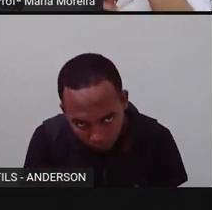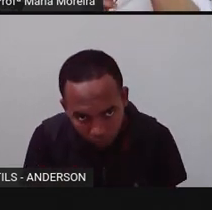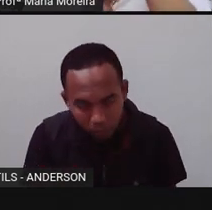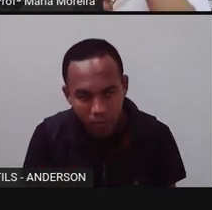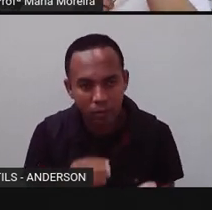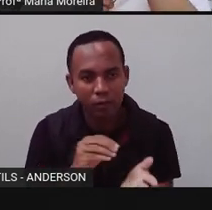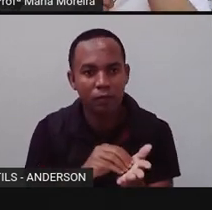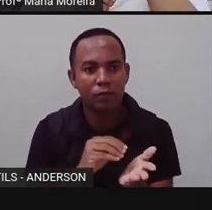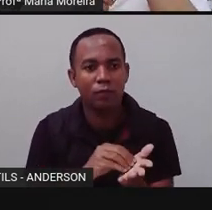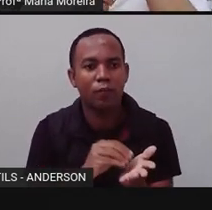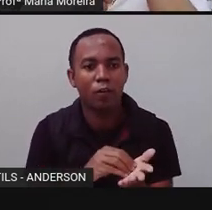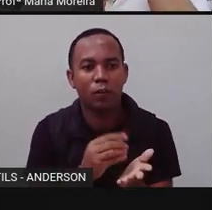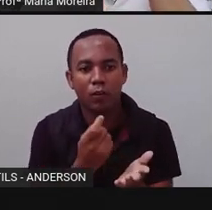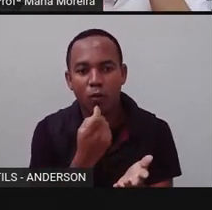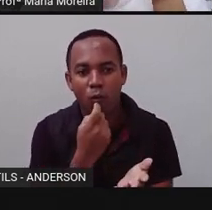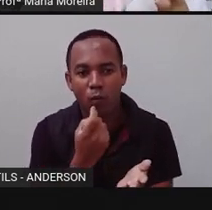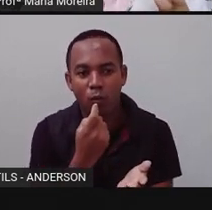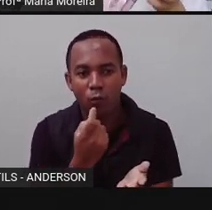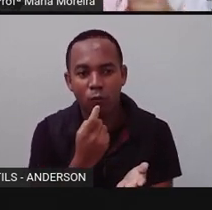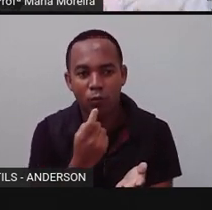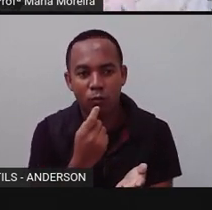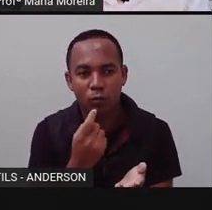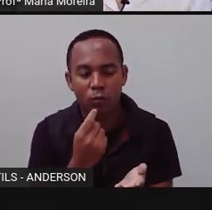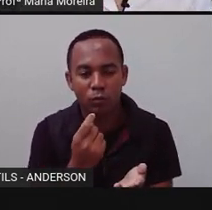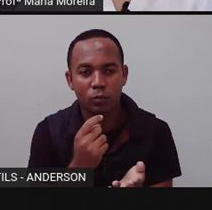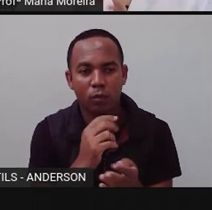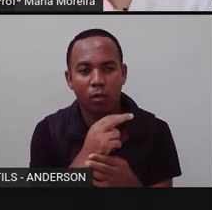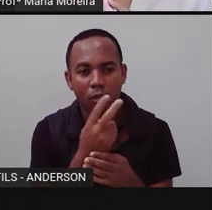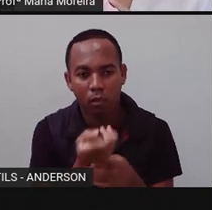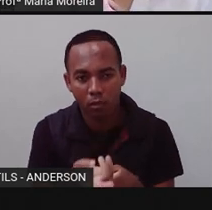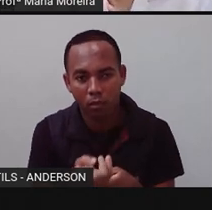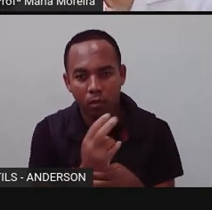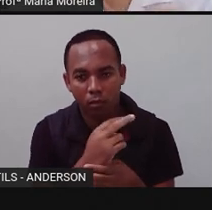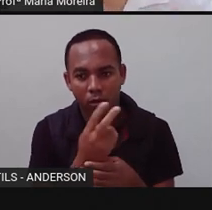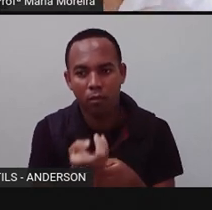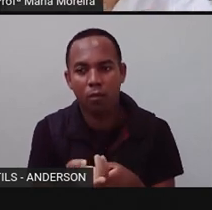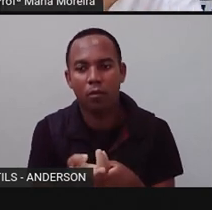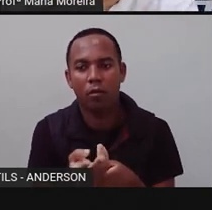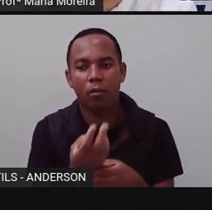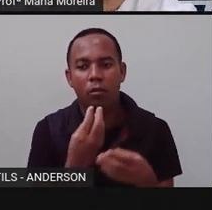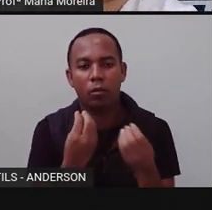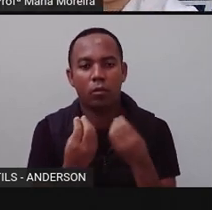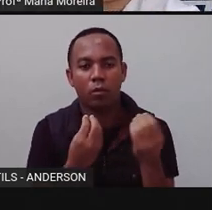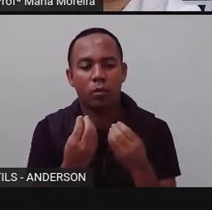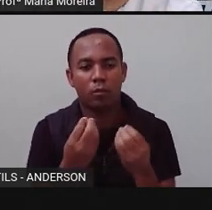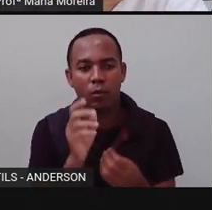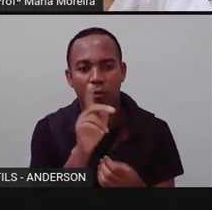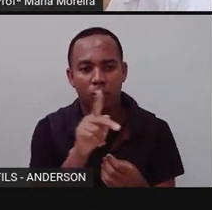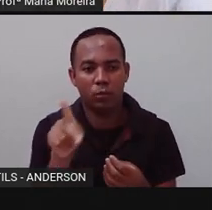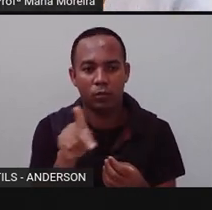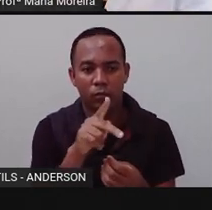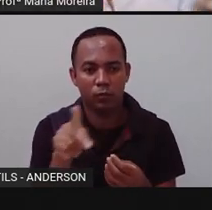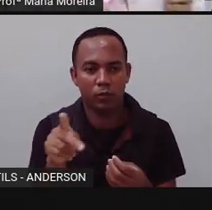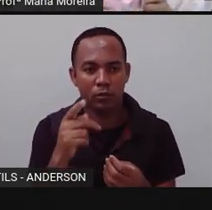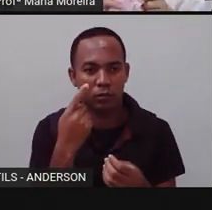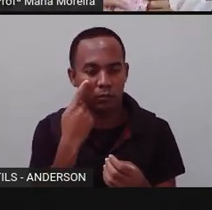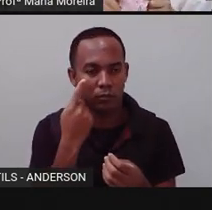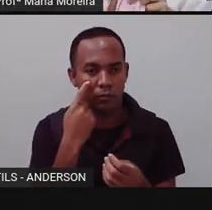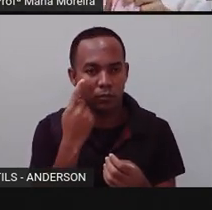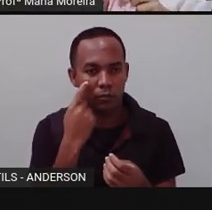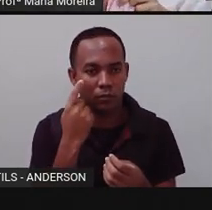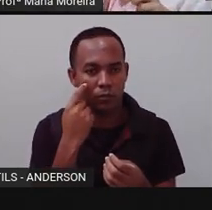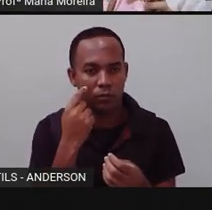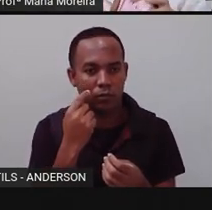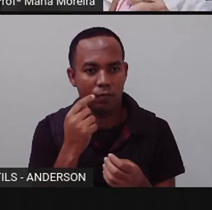ó, por mais que eu tente, o que acontece com Josefina? Ela cairia. Então, o que foi que a Pro trouxe? Vamos fazer um teste